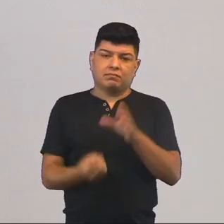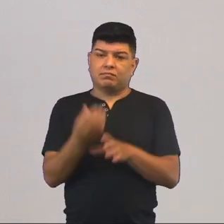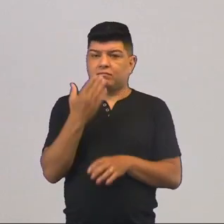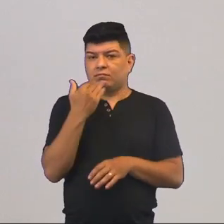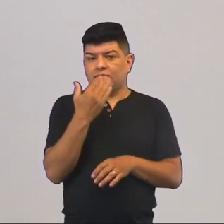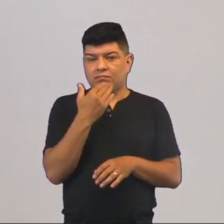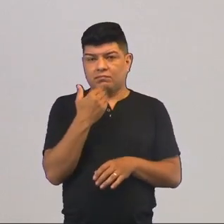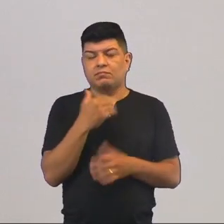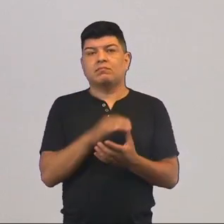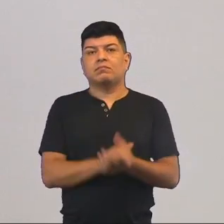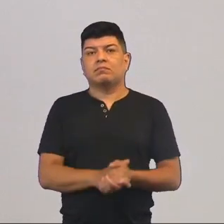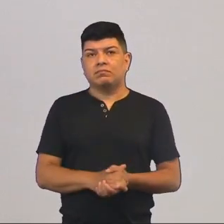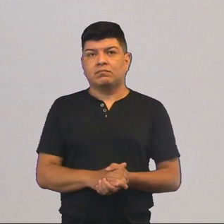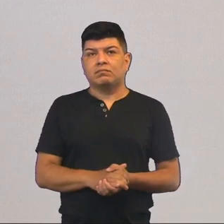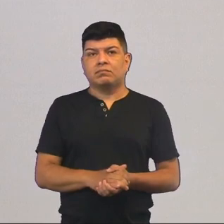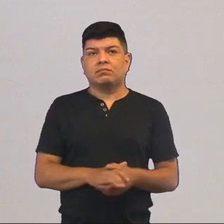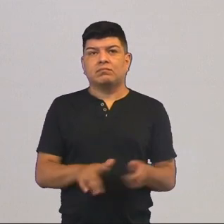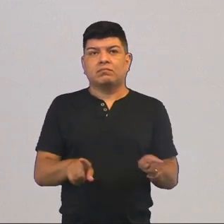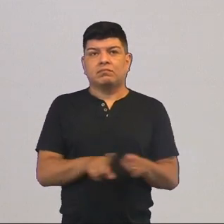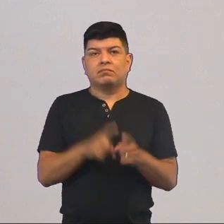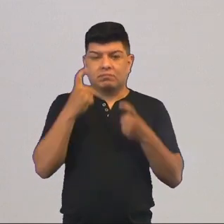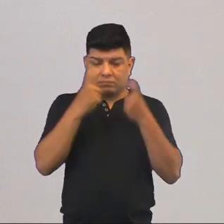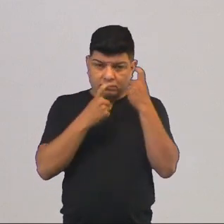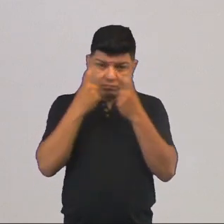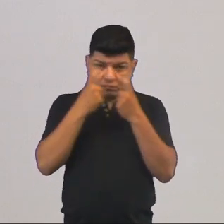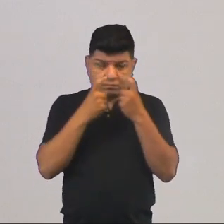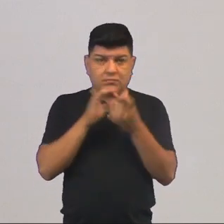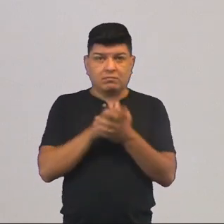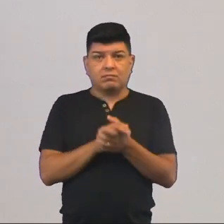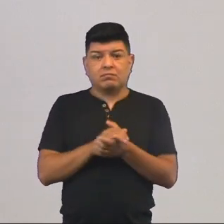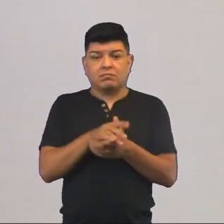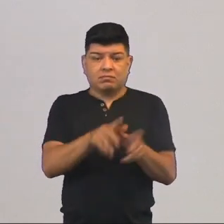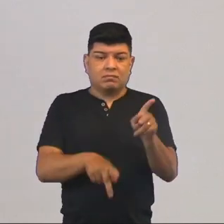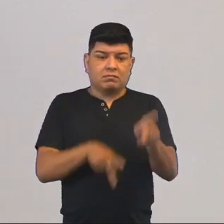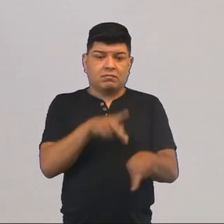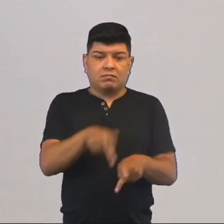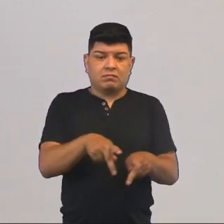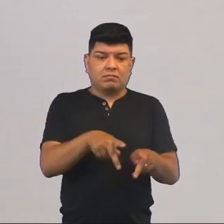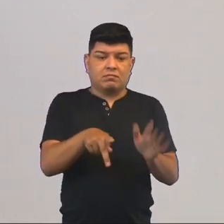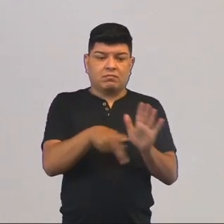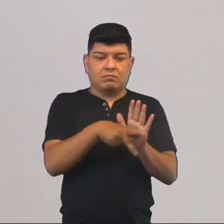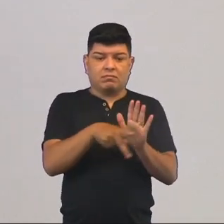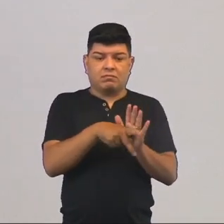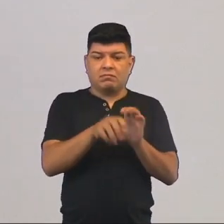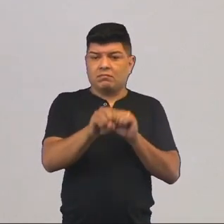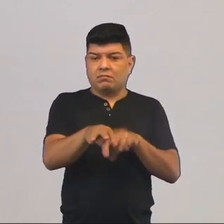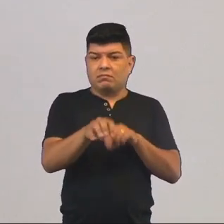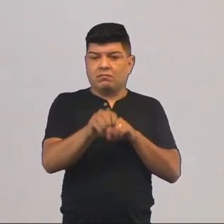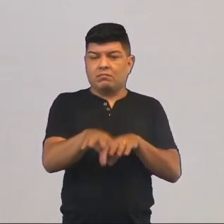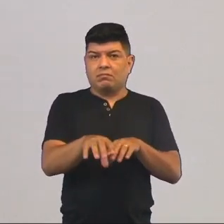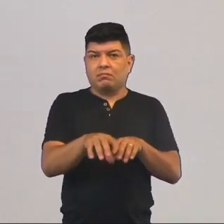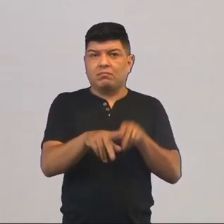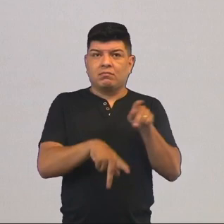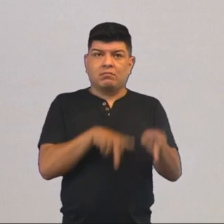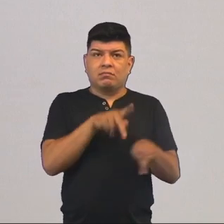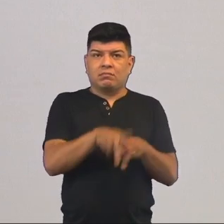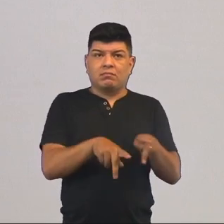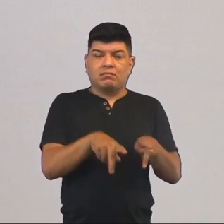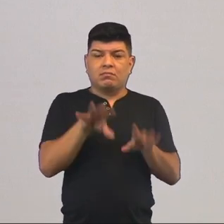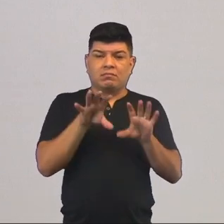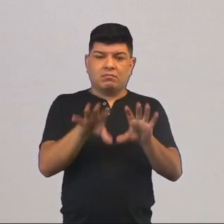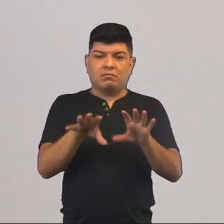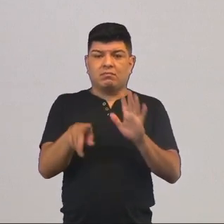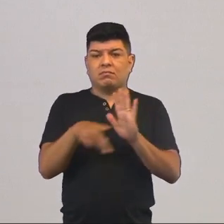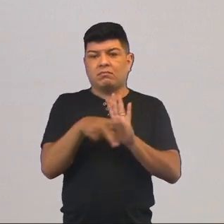alimentos, é o que essa teoria está querendo dizer. E tem que se preocupar com a população em si, com a educação dessa população para que eles